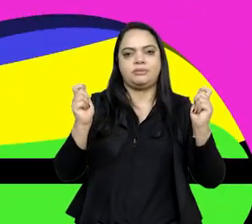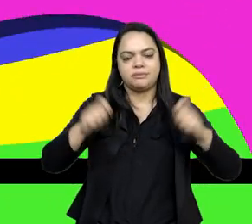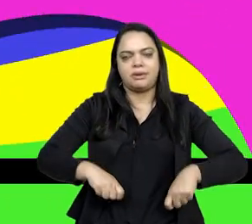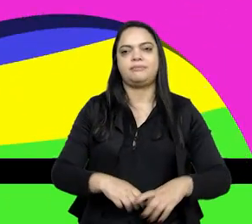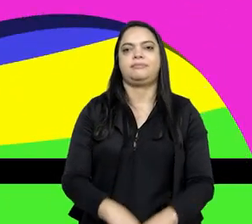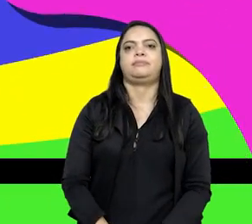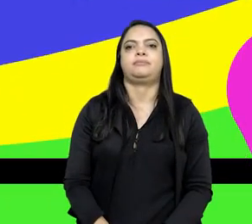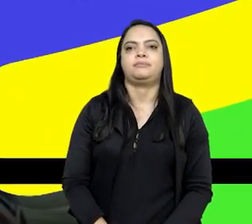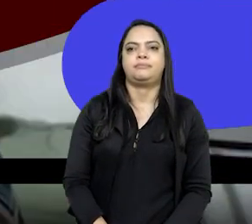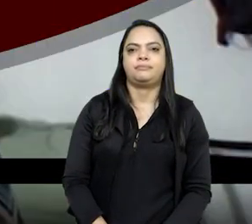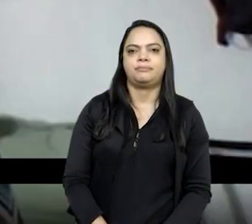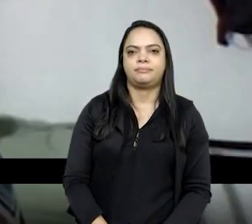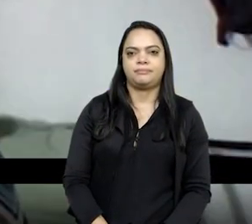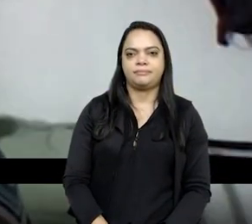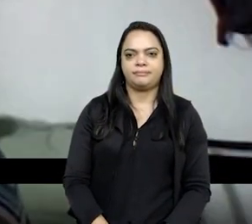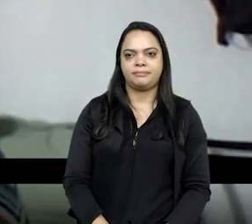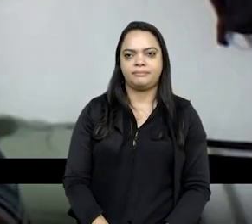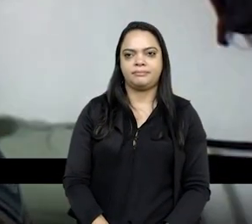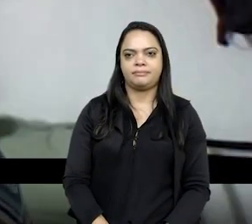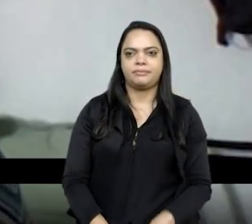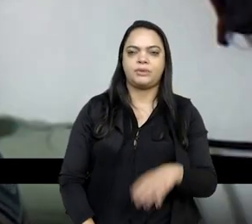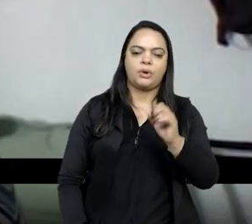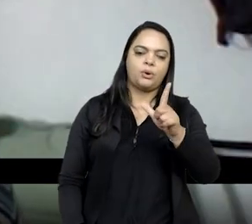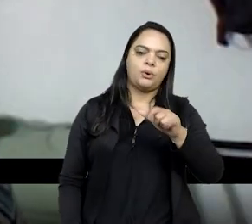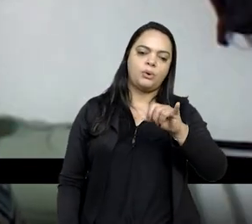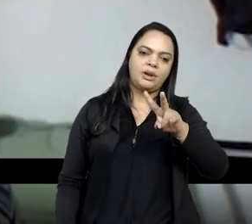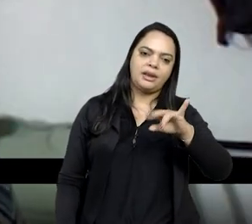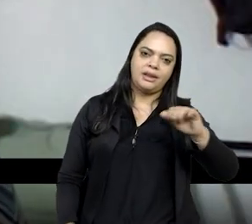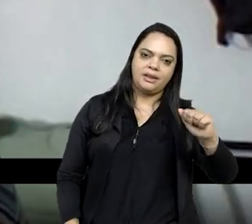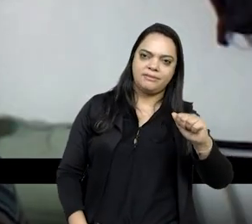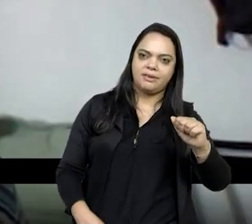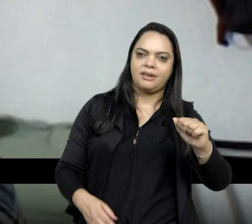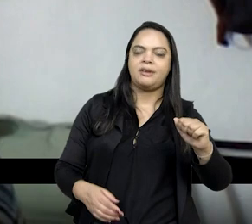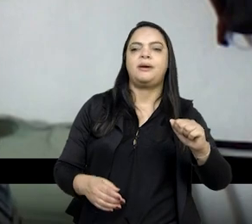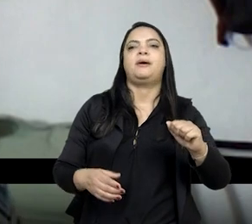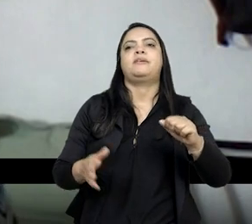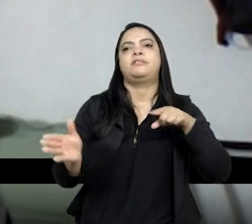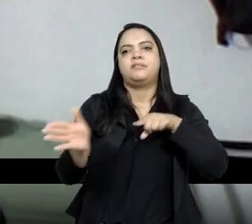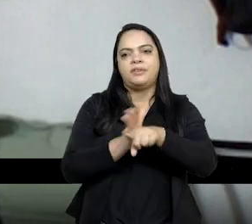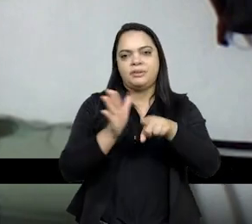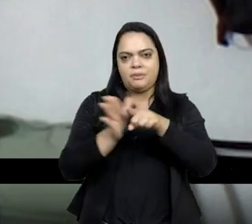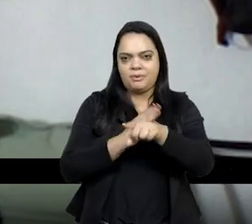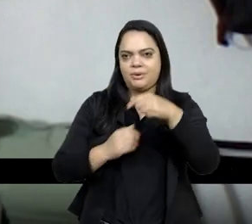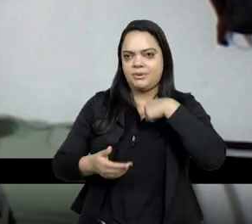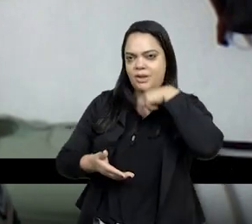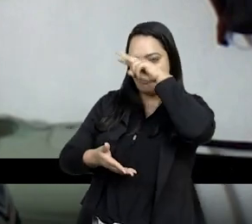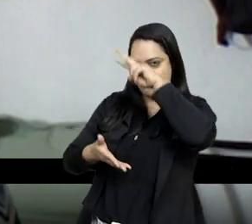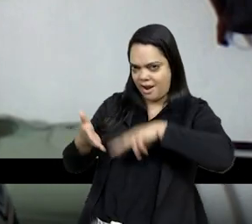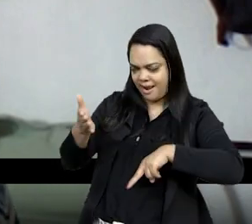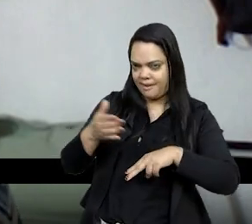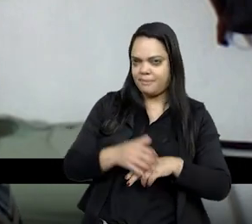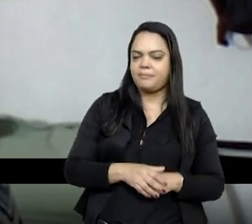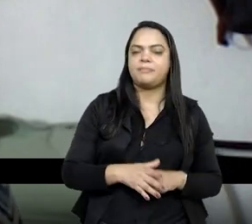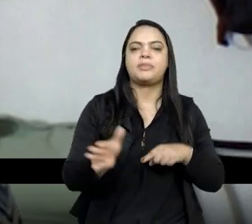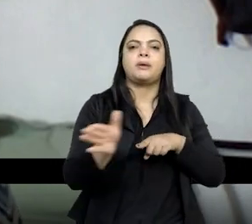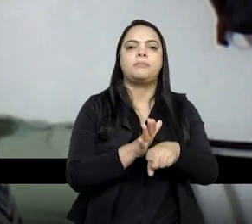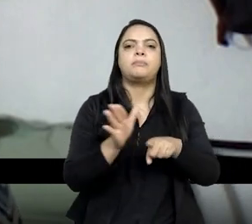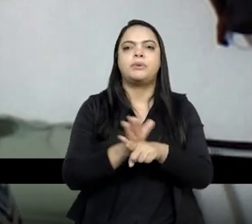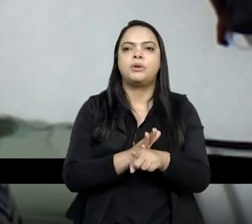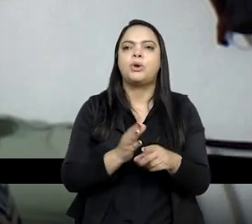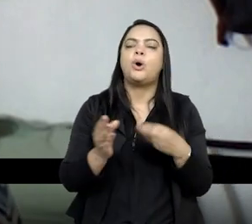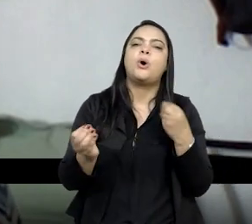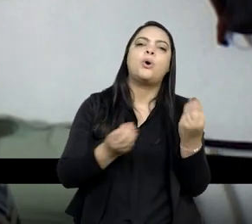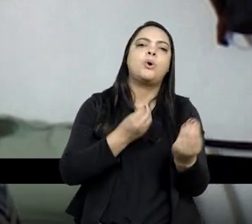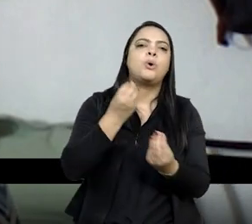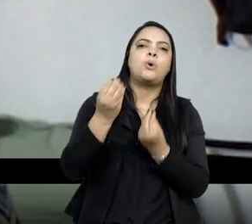com certeza. A Olivia, ela fez uma pergunta que eu vou ler aqui, ela perguntou o seguinte, que paralelismos podemos